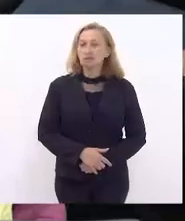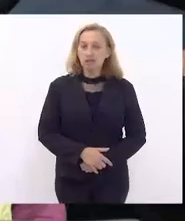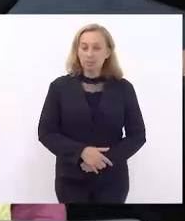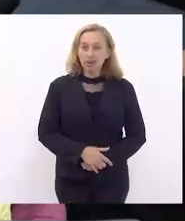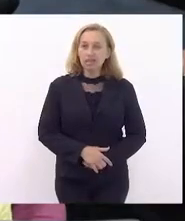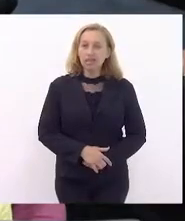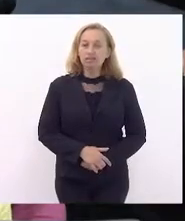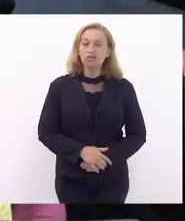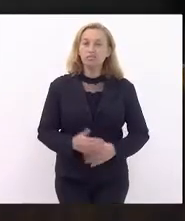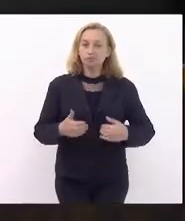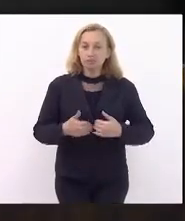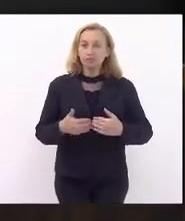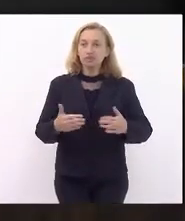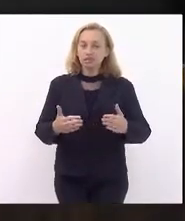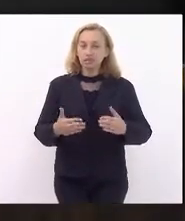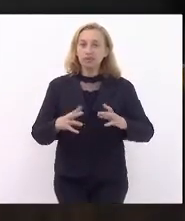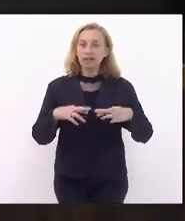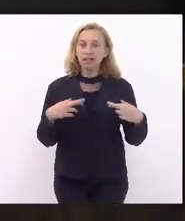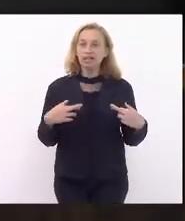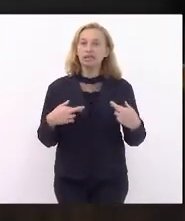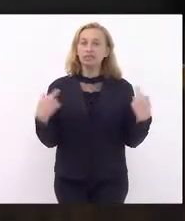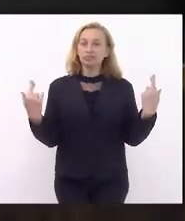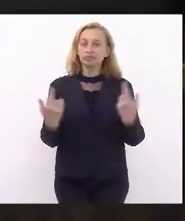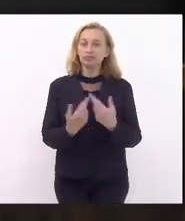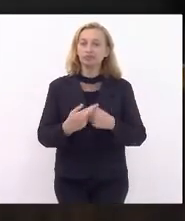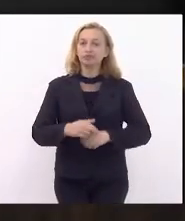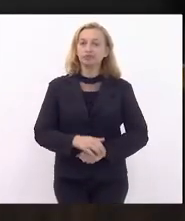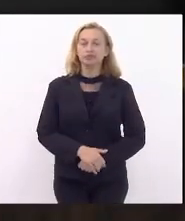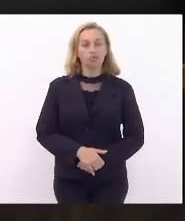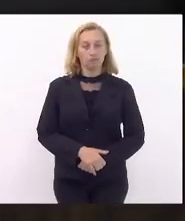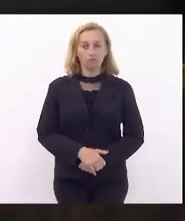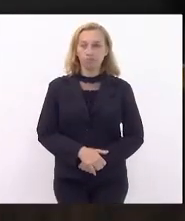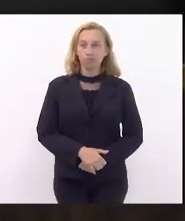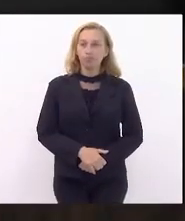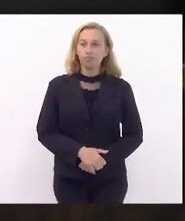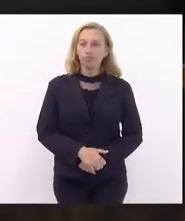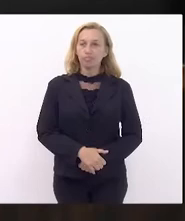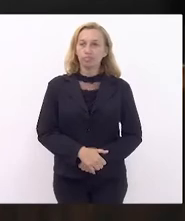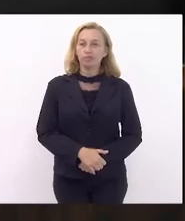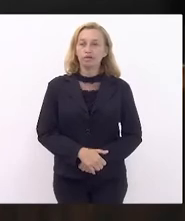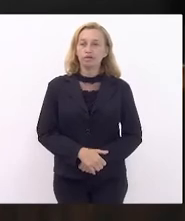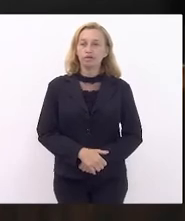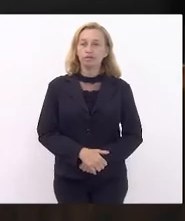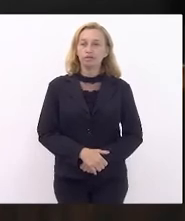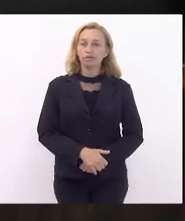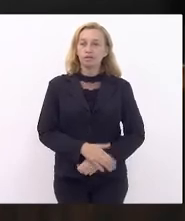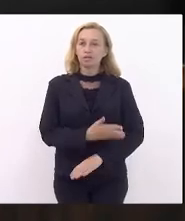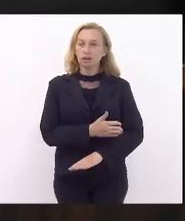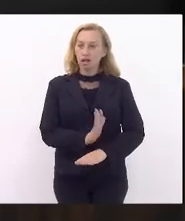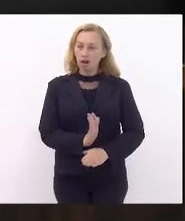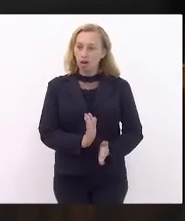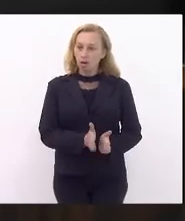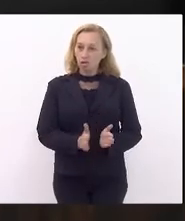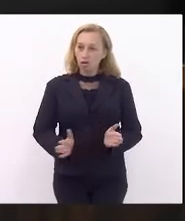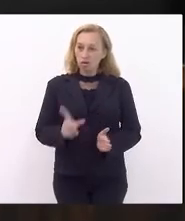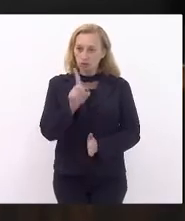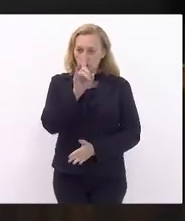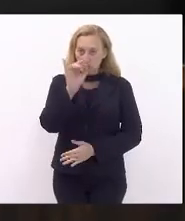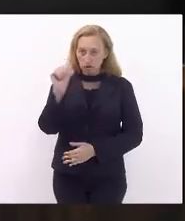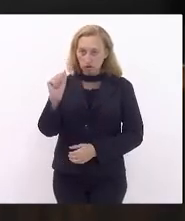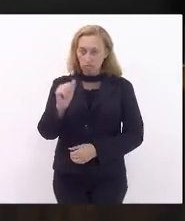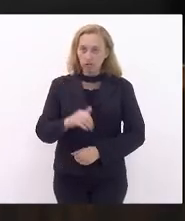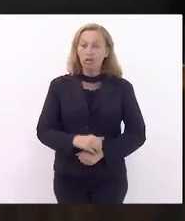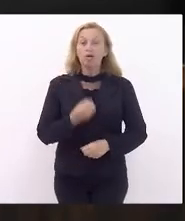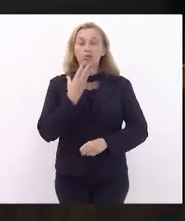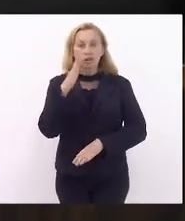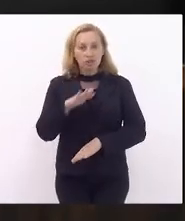Está reaberta a sessão. Passa-se a ordem do dia. Boa